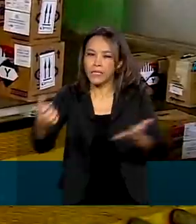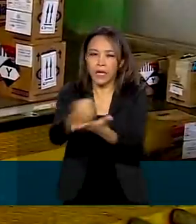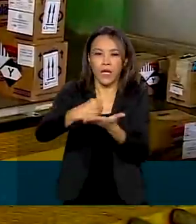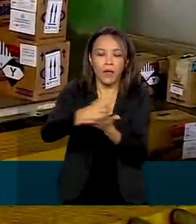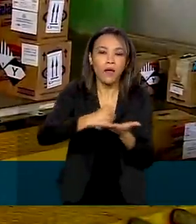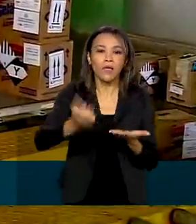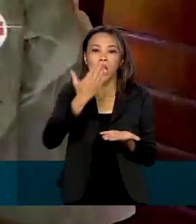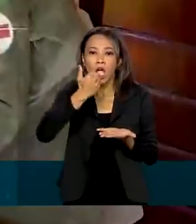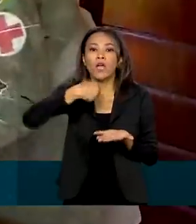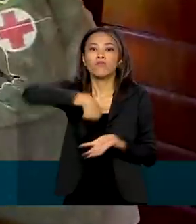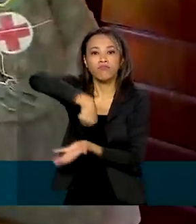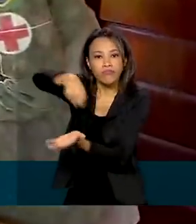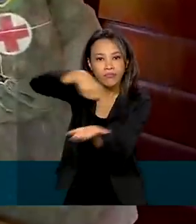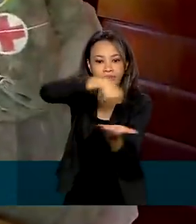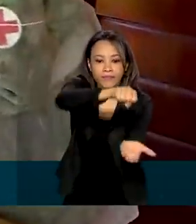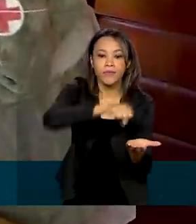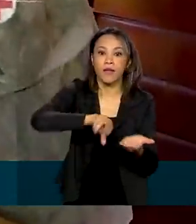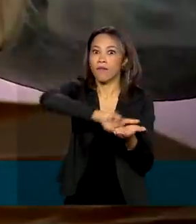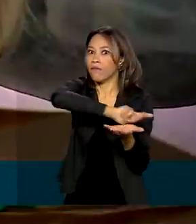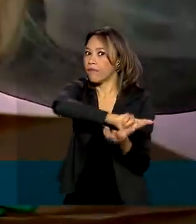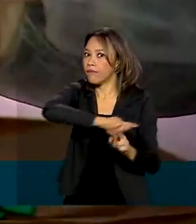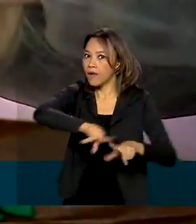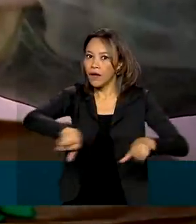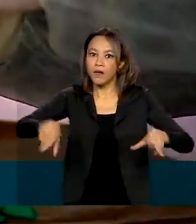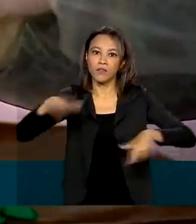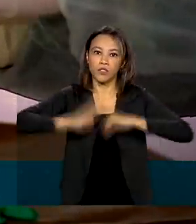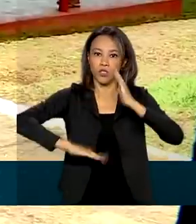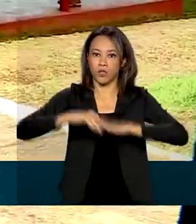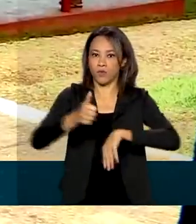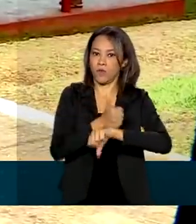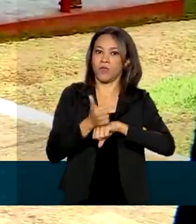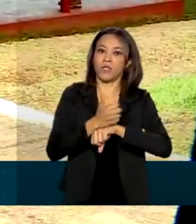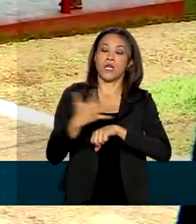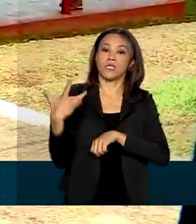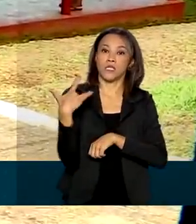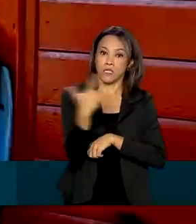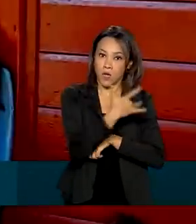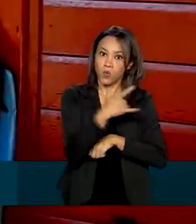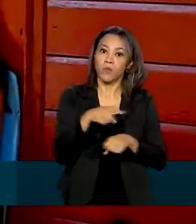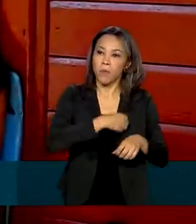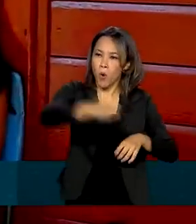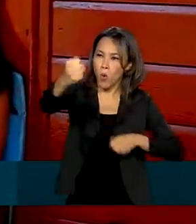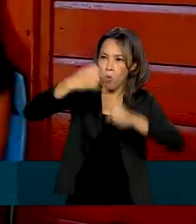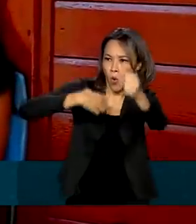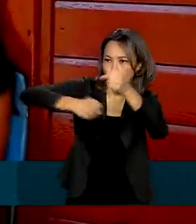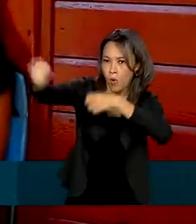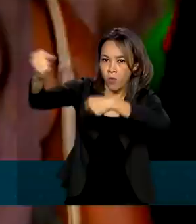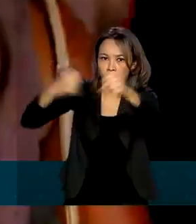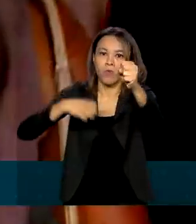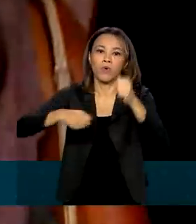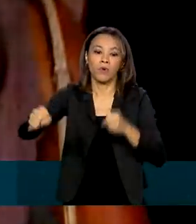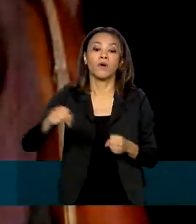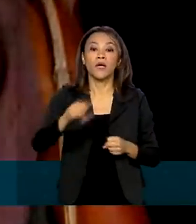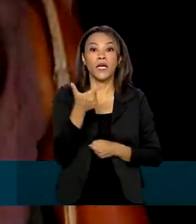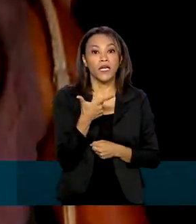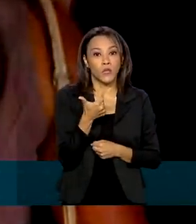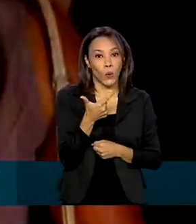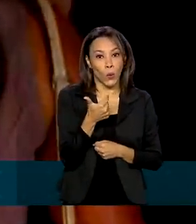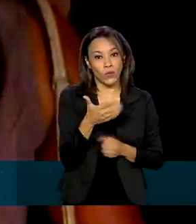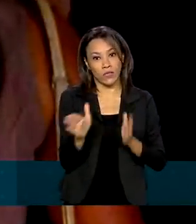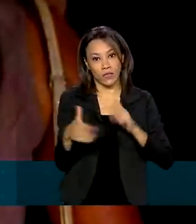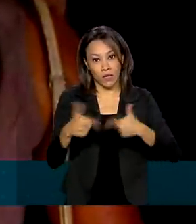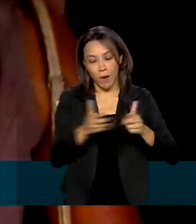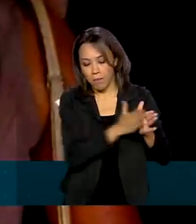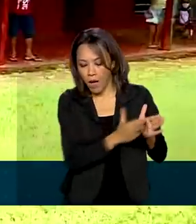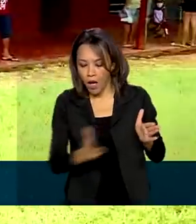e cestas básicas. Dezenas de profissionais de saúde também foram enviados. Em 12 operações especiais, um total